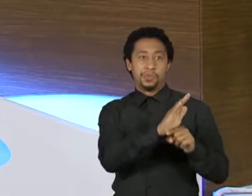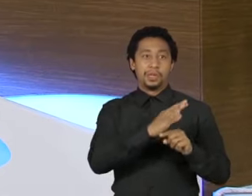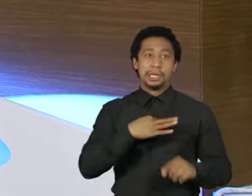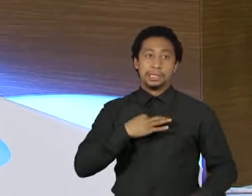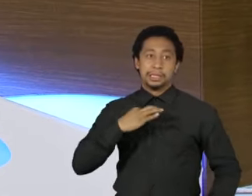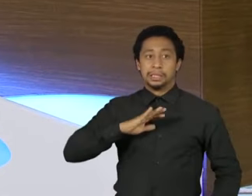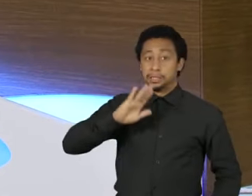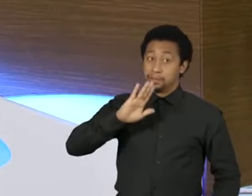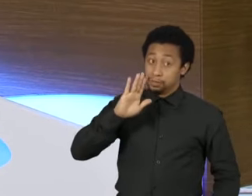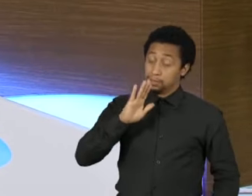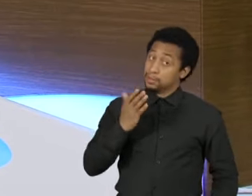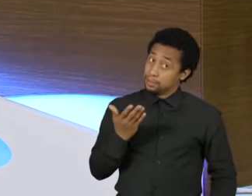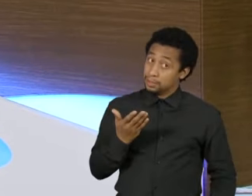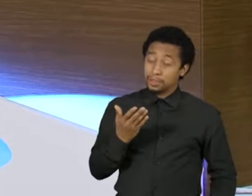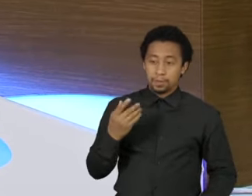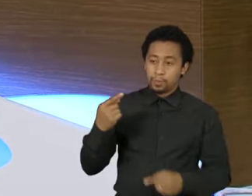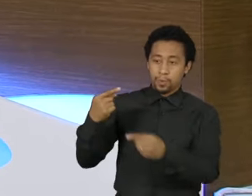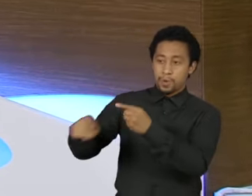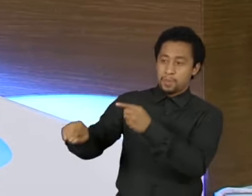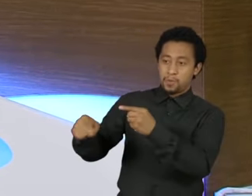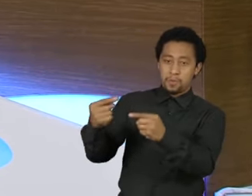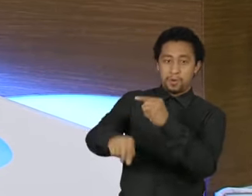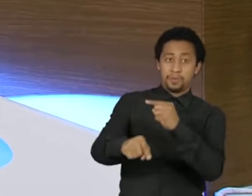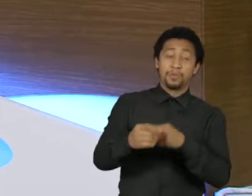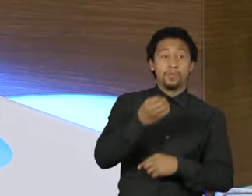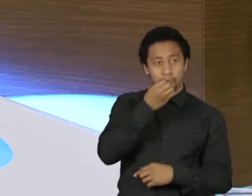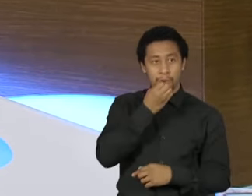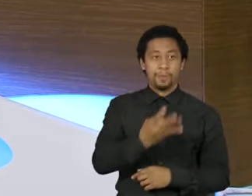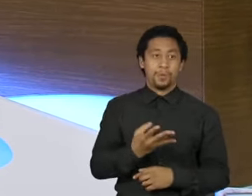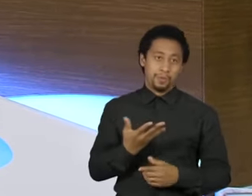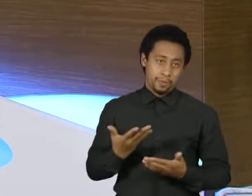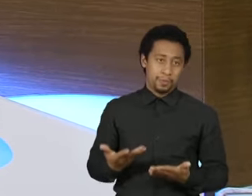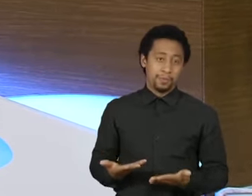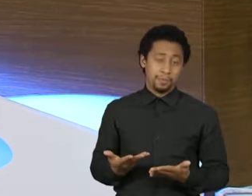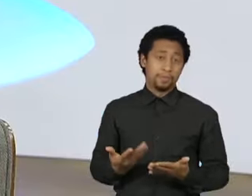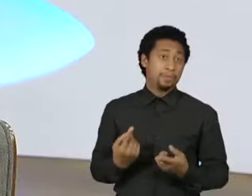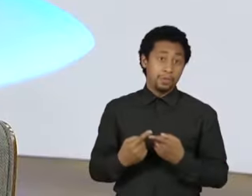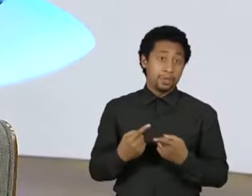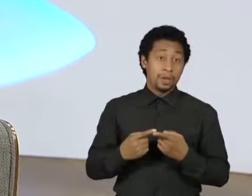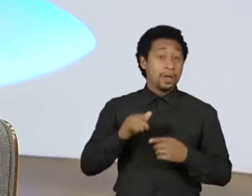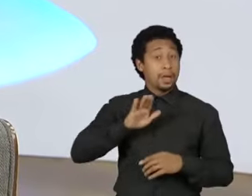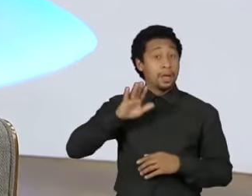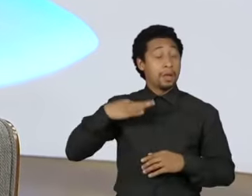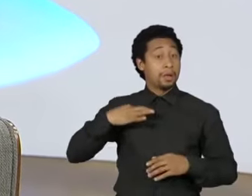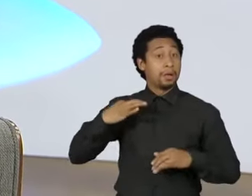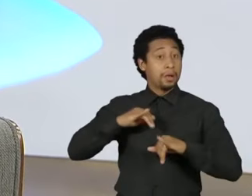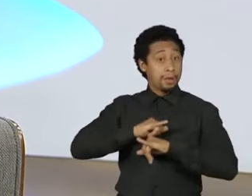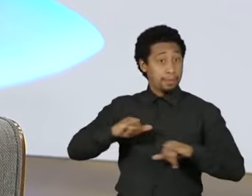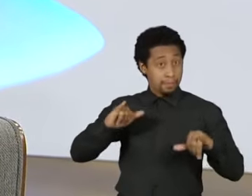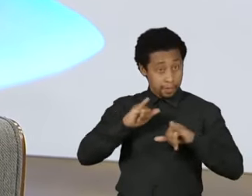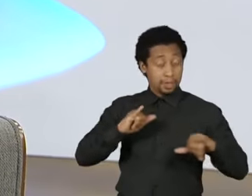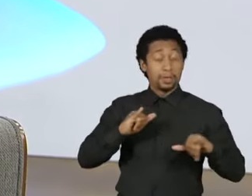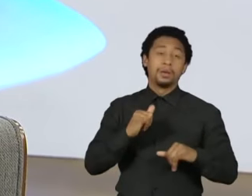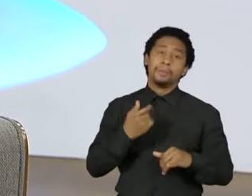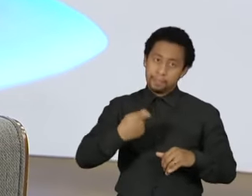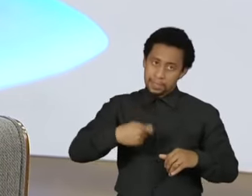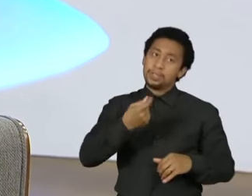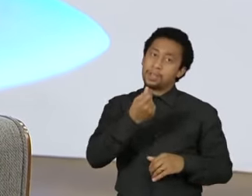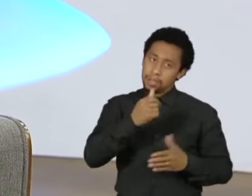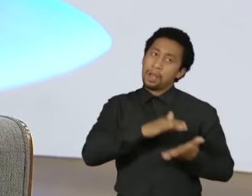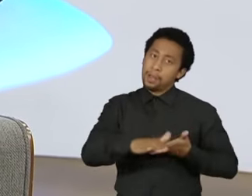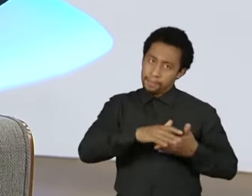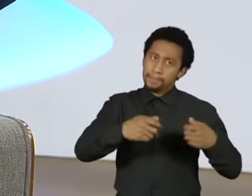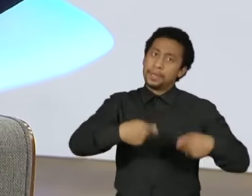ter clareza. Campanha tem custo e o financiamento é público. Isso não quer dizer que eu seja a favor desse fundo